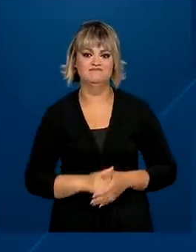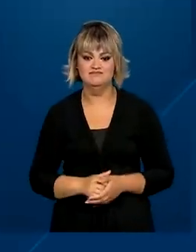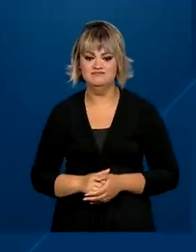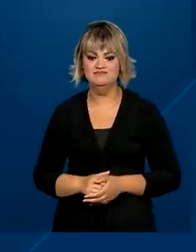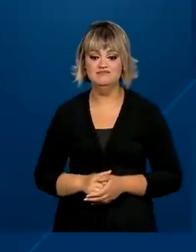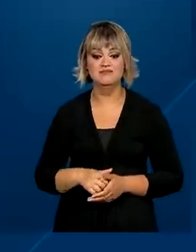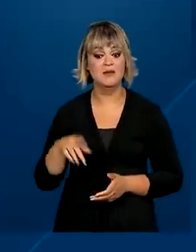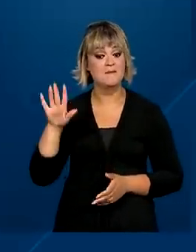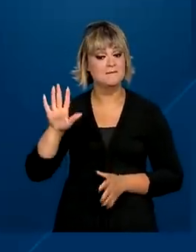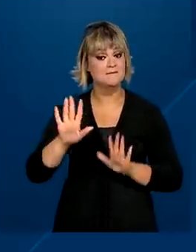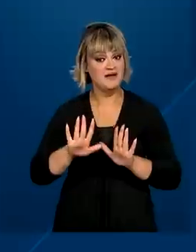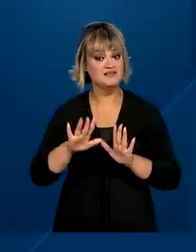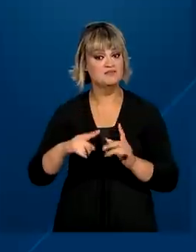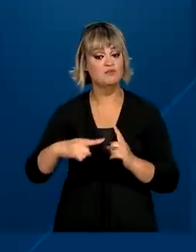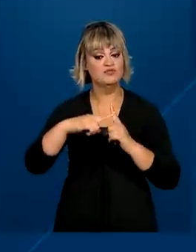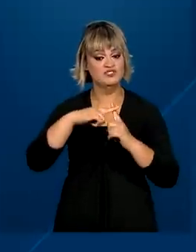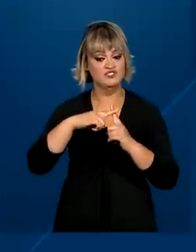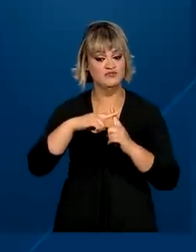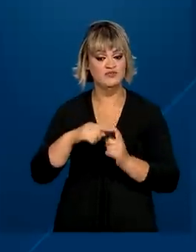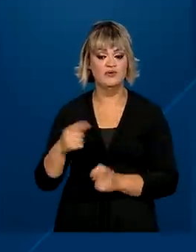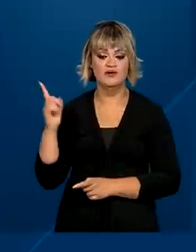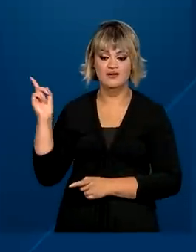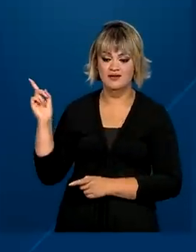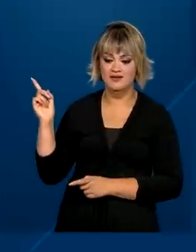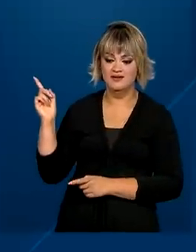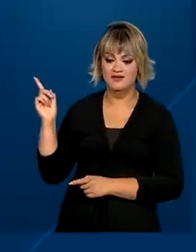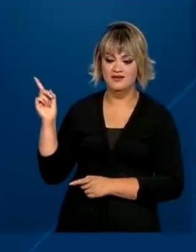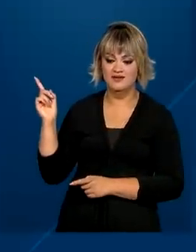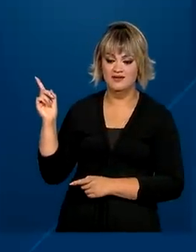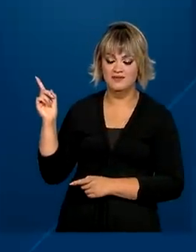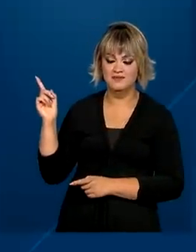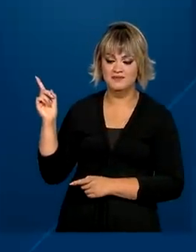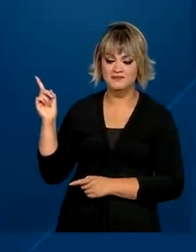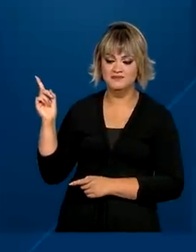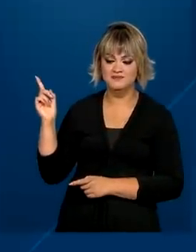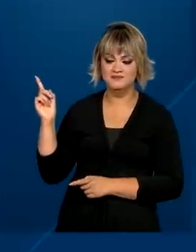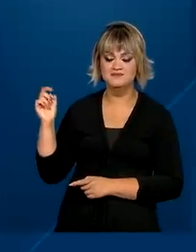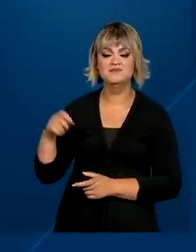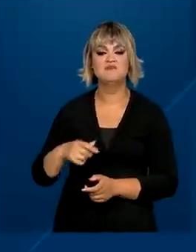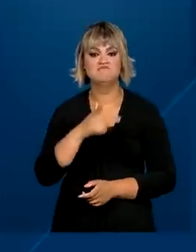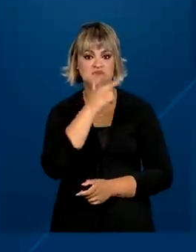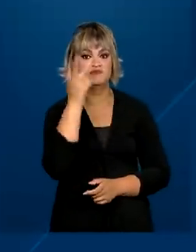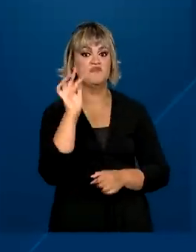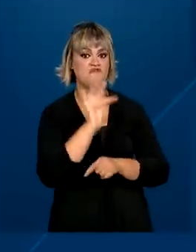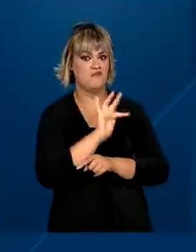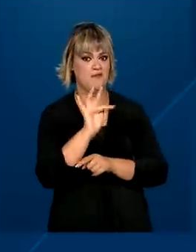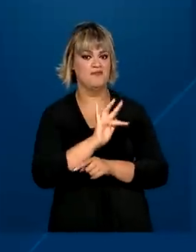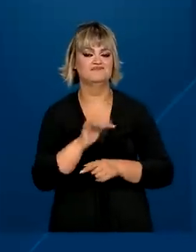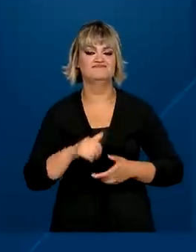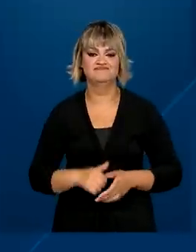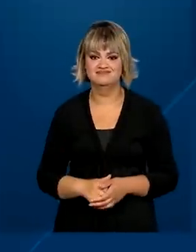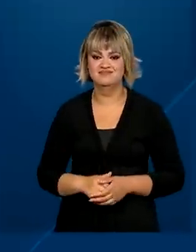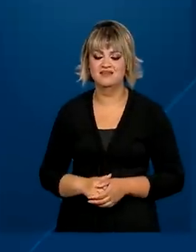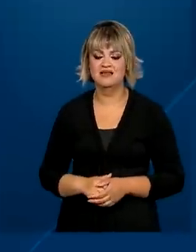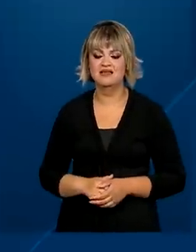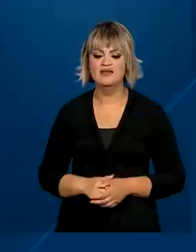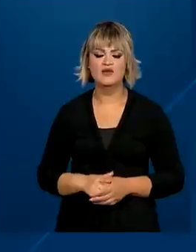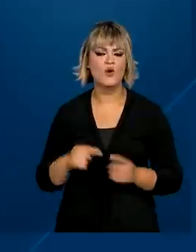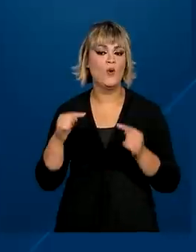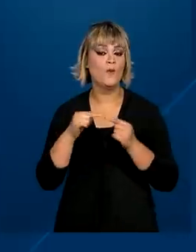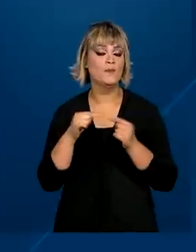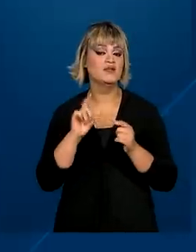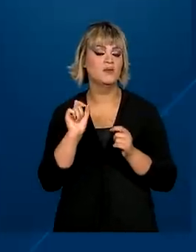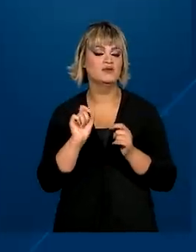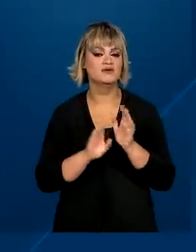O resultado, 159 mil 454 trabalhadores formais. O número representa uma